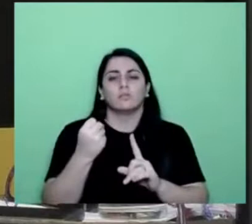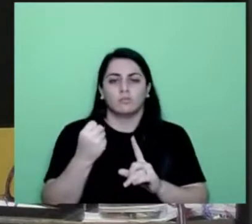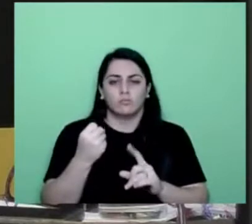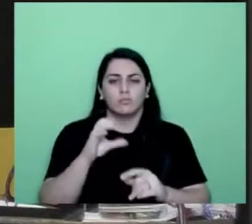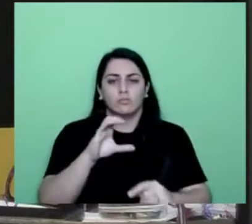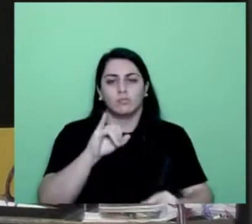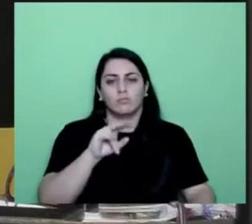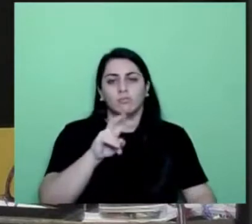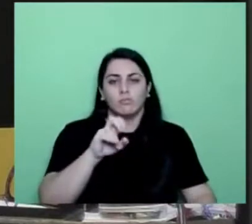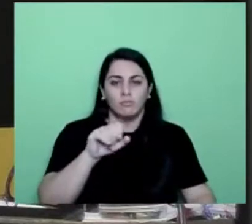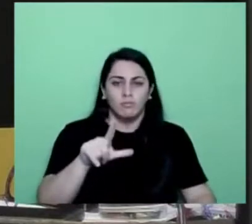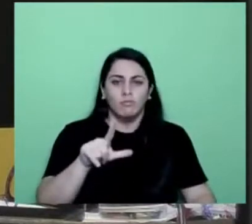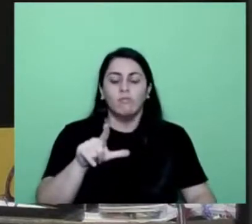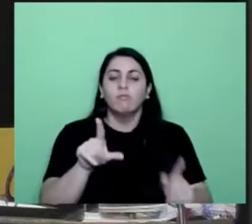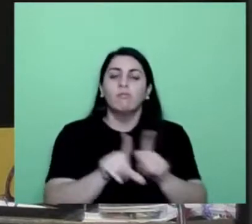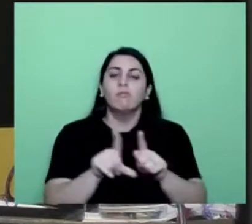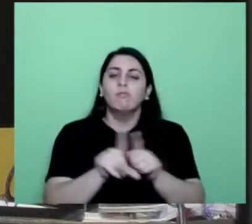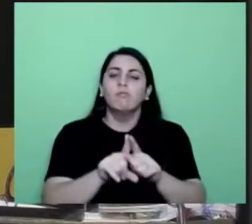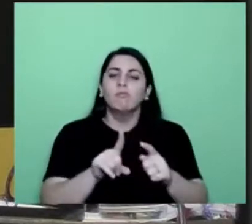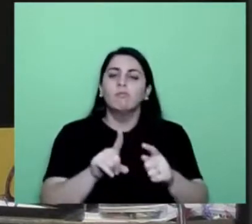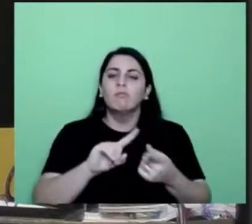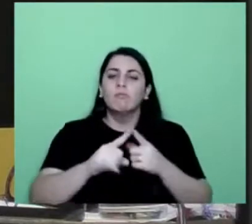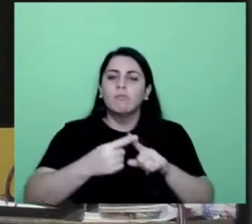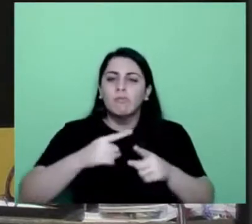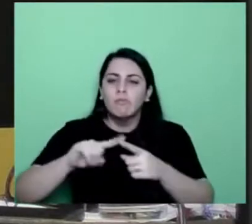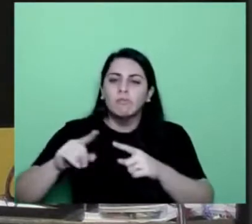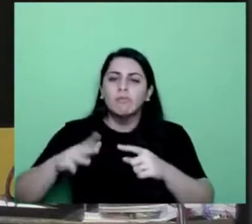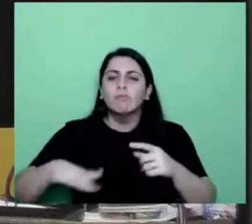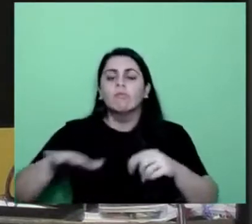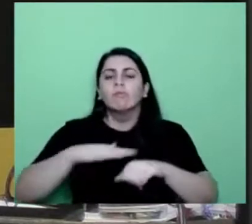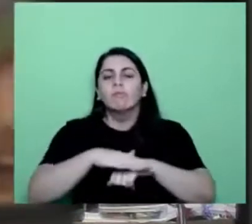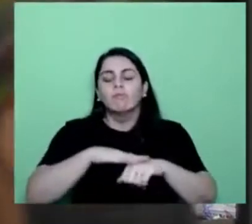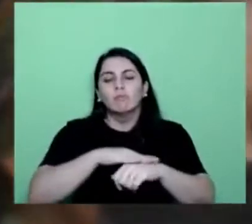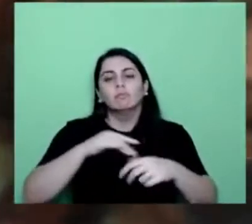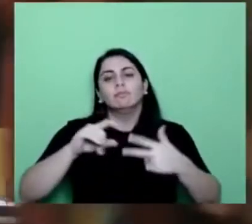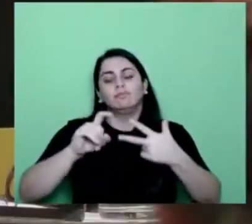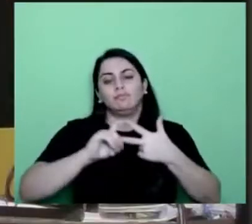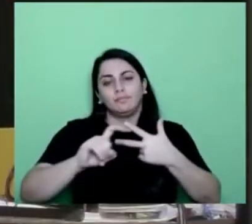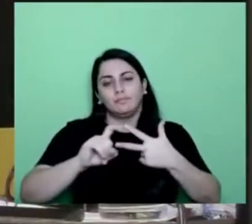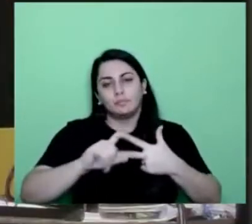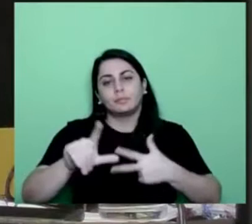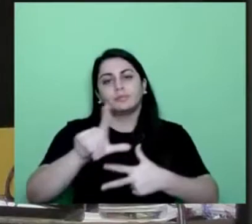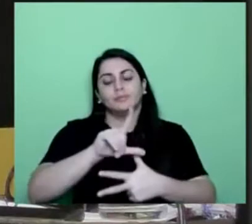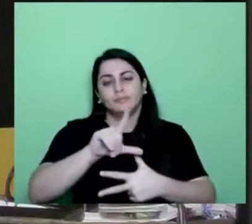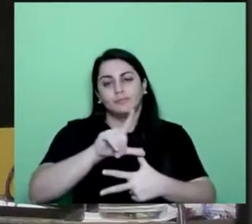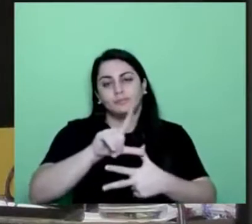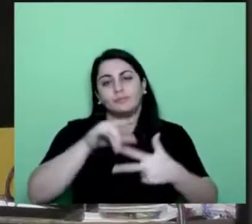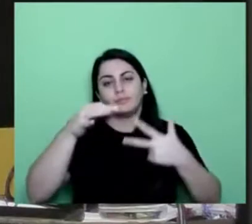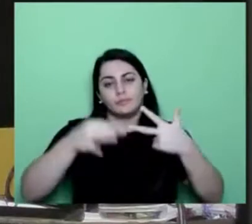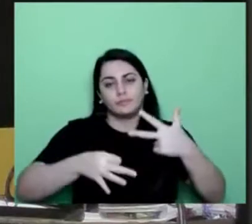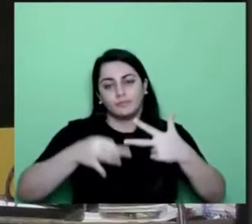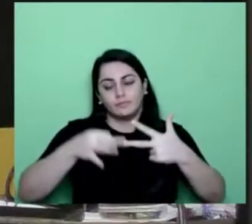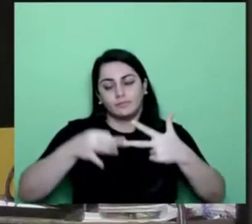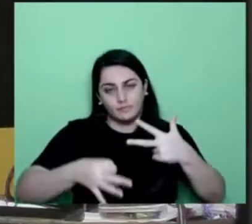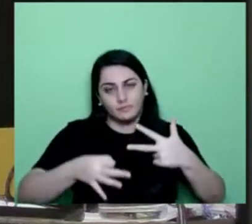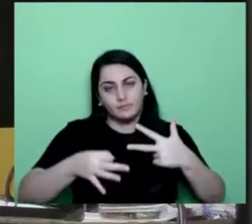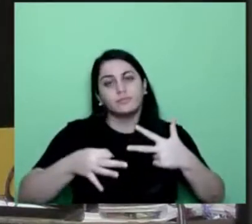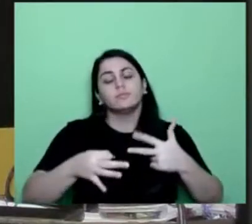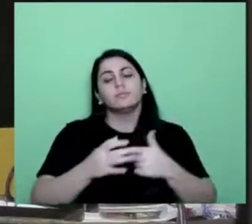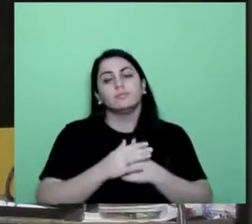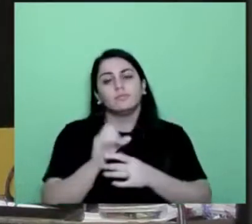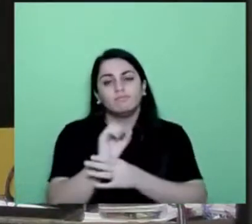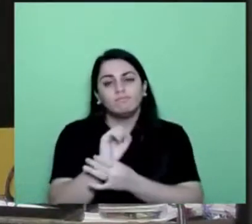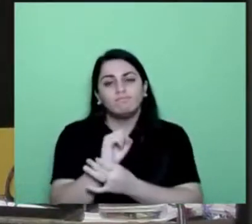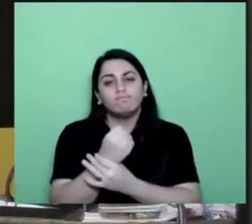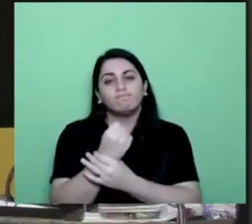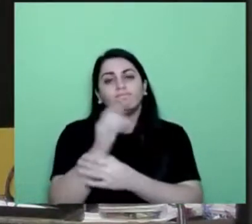bem como a articulação entre os poderes executivos, legislativo e judiciário, na garantia